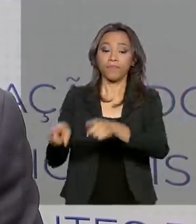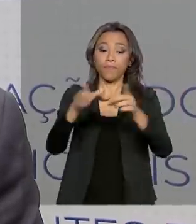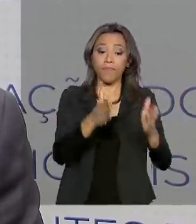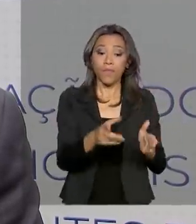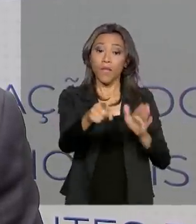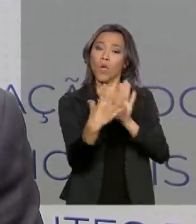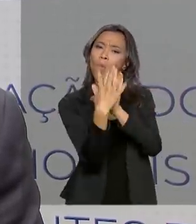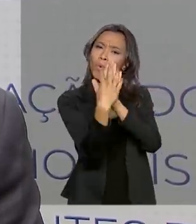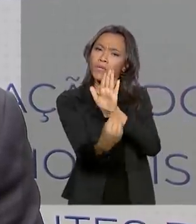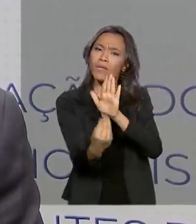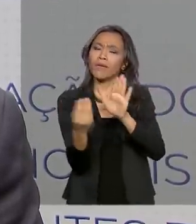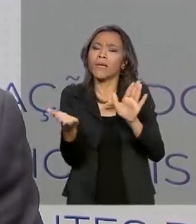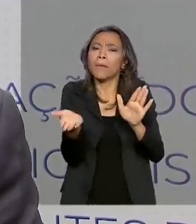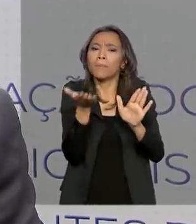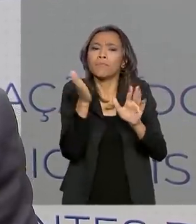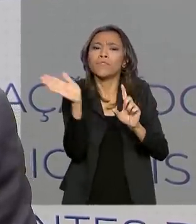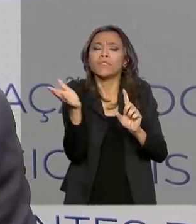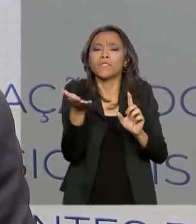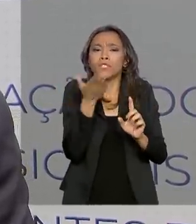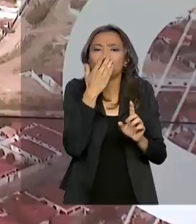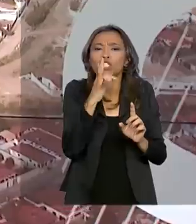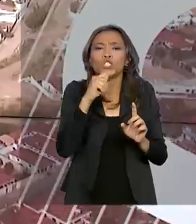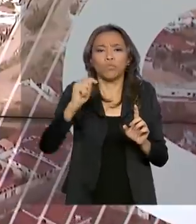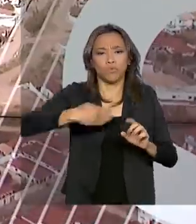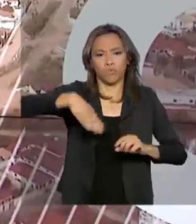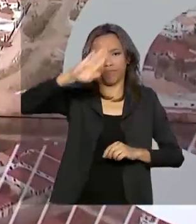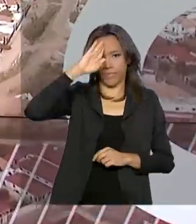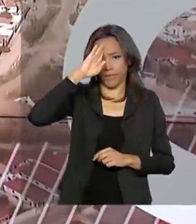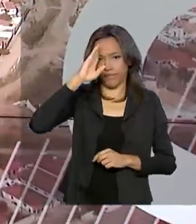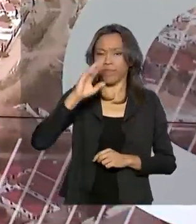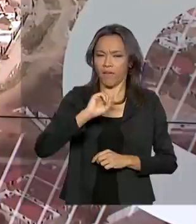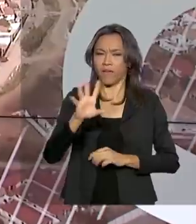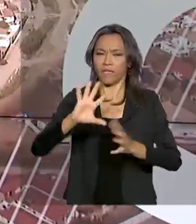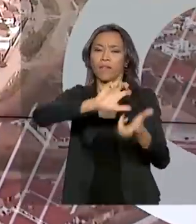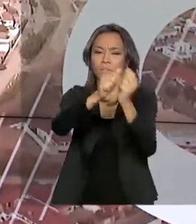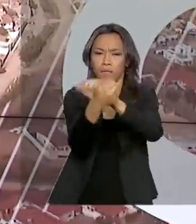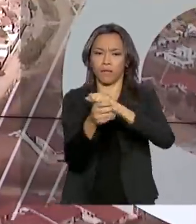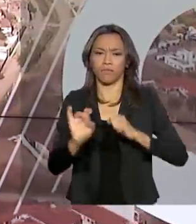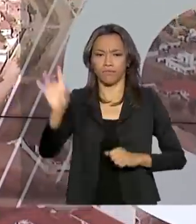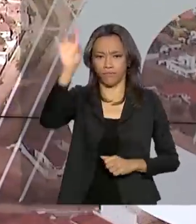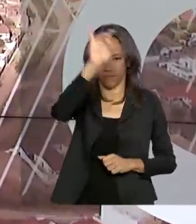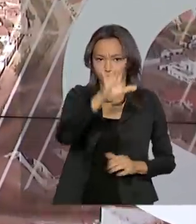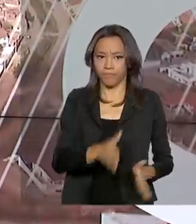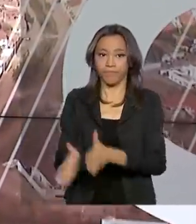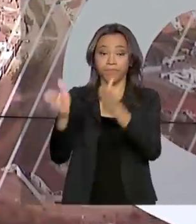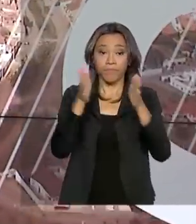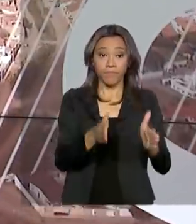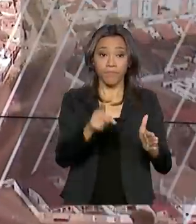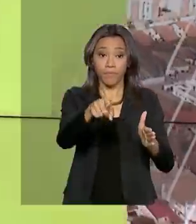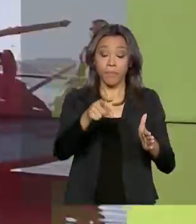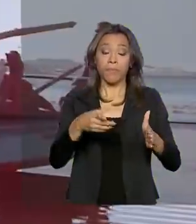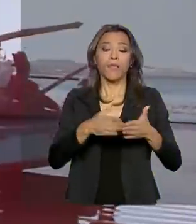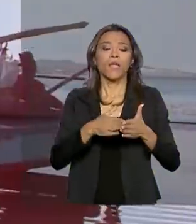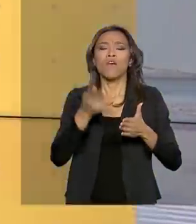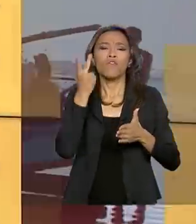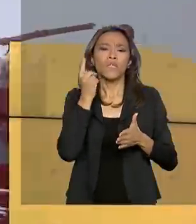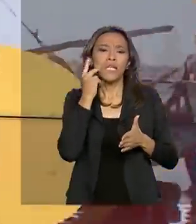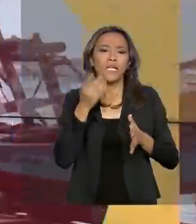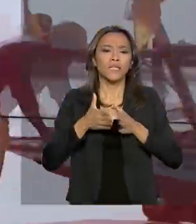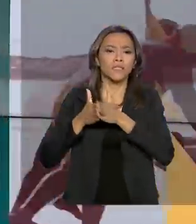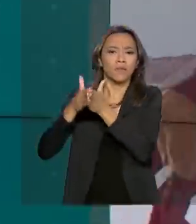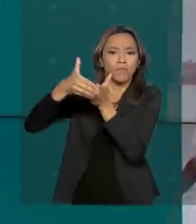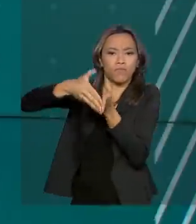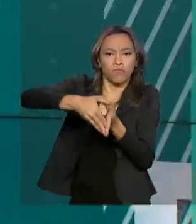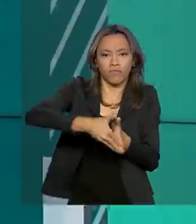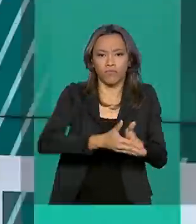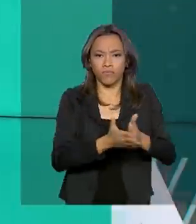será adaptado a cada estado e a cada município. O Terminal Marítimo de Passageiros de Fortaleza, localizado